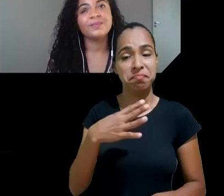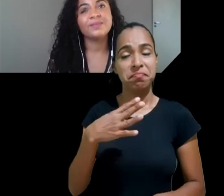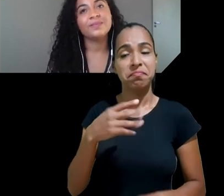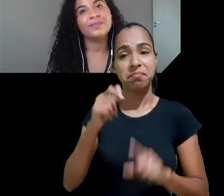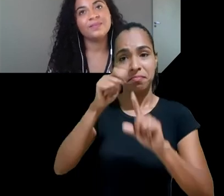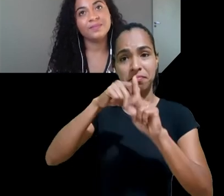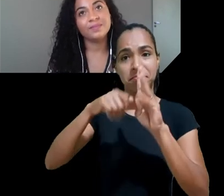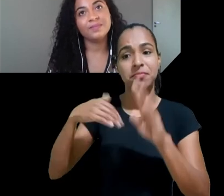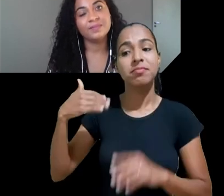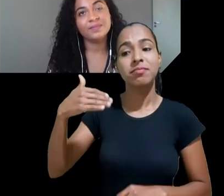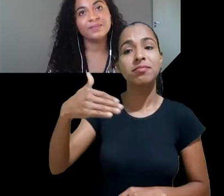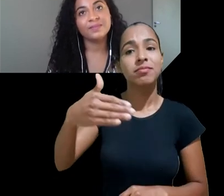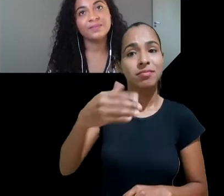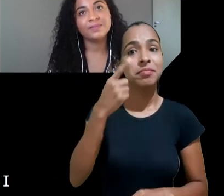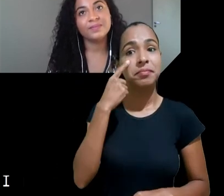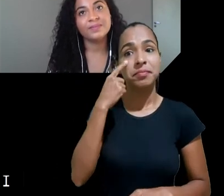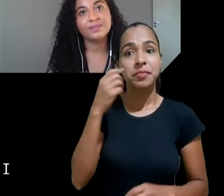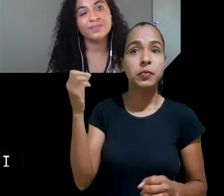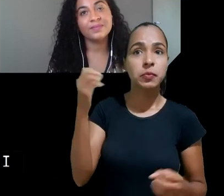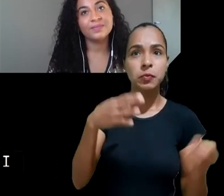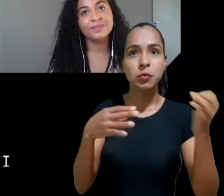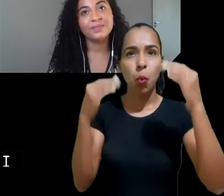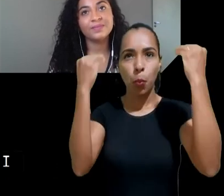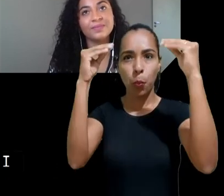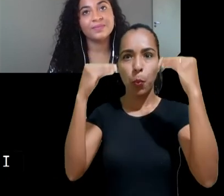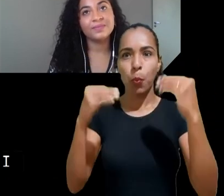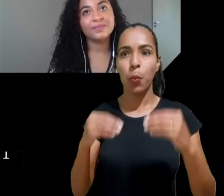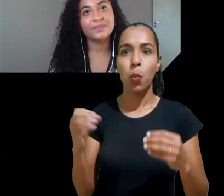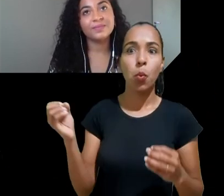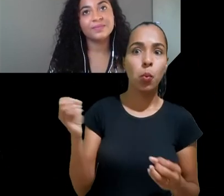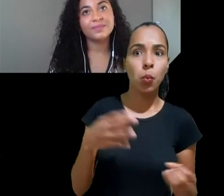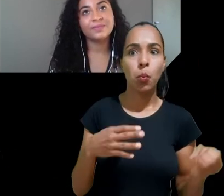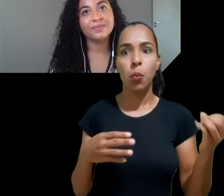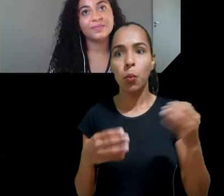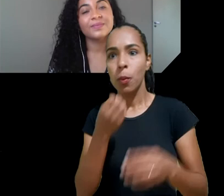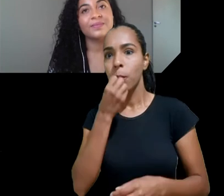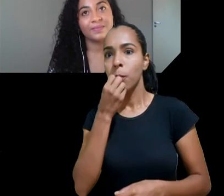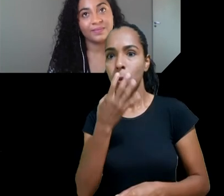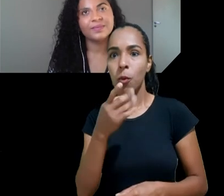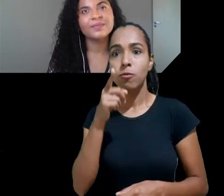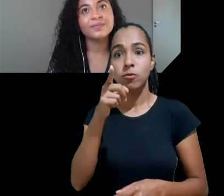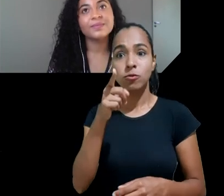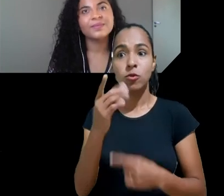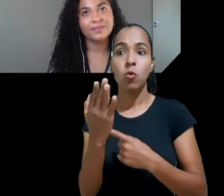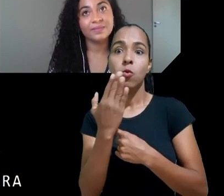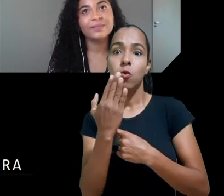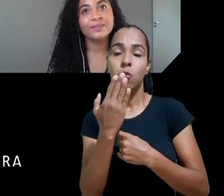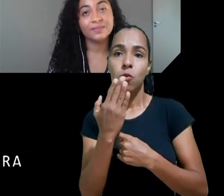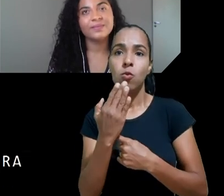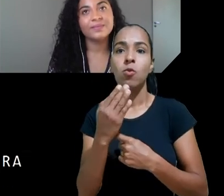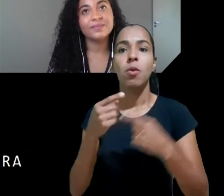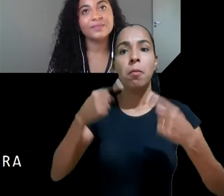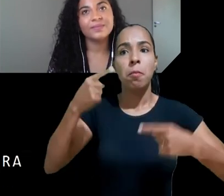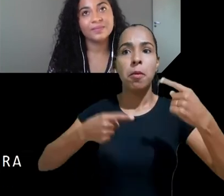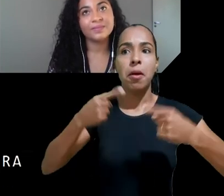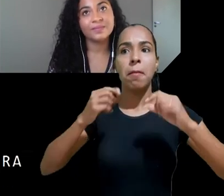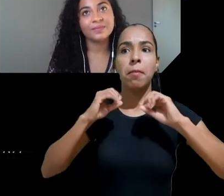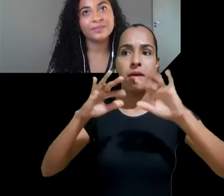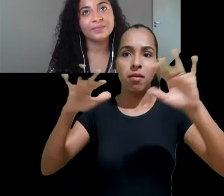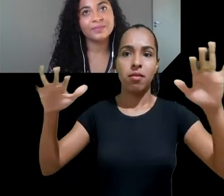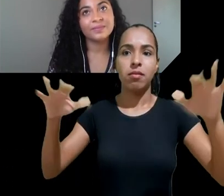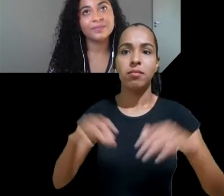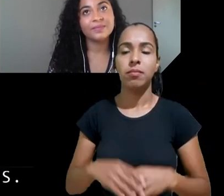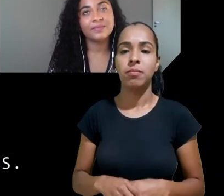mais conteúdos e referências para que você possa nos ajudar a levar esse debate para outras pessoas por fim mas não menos importante